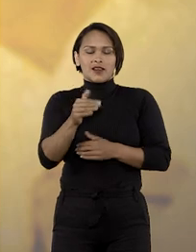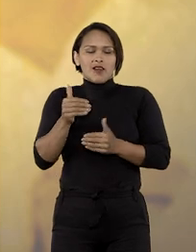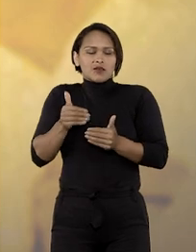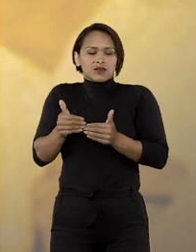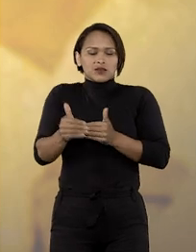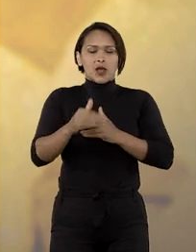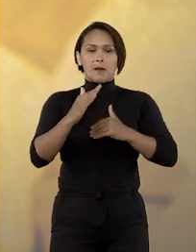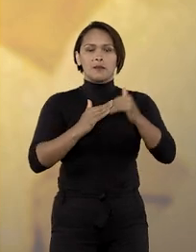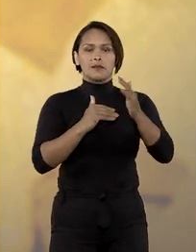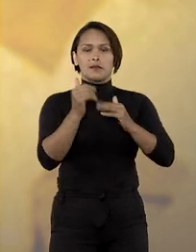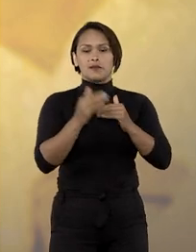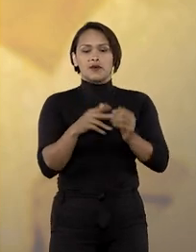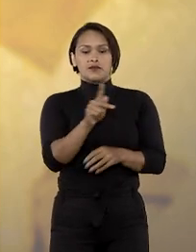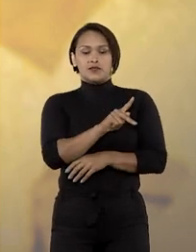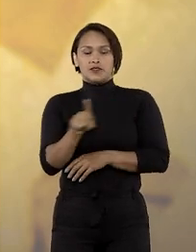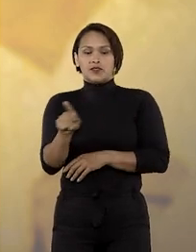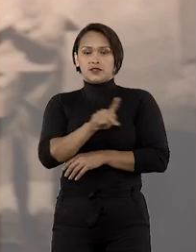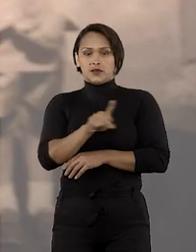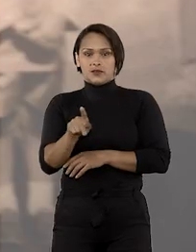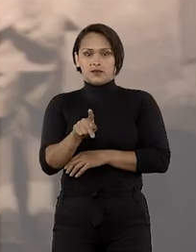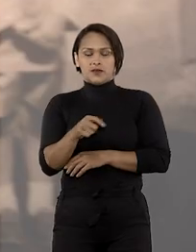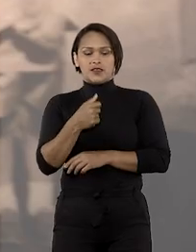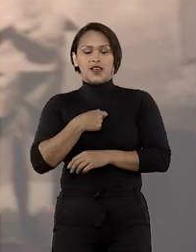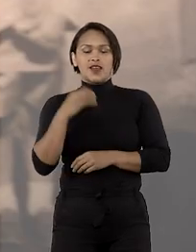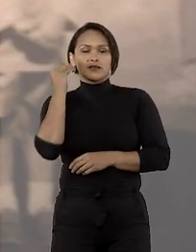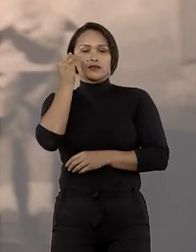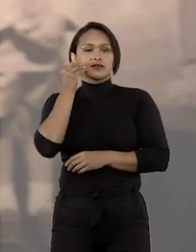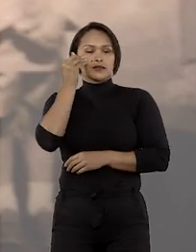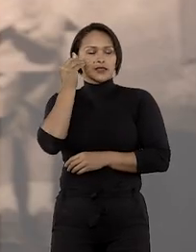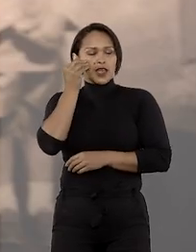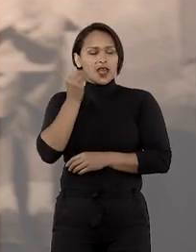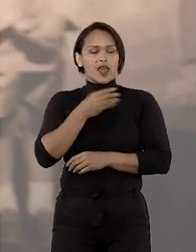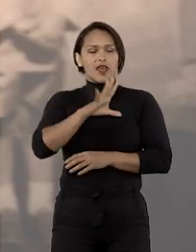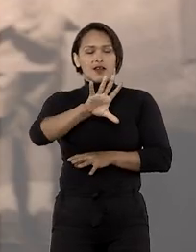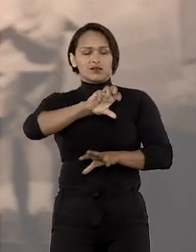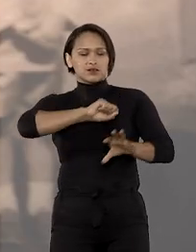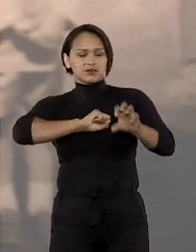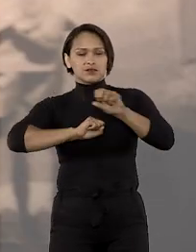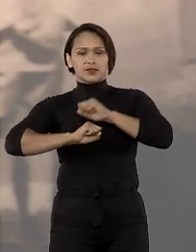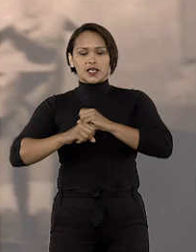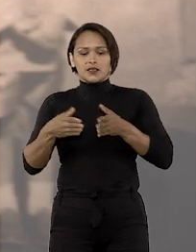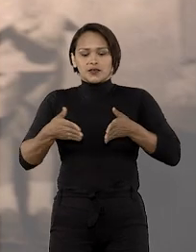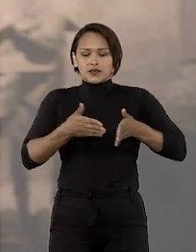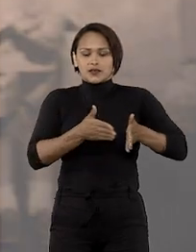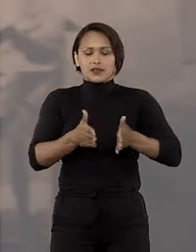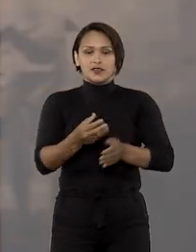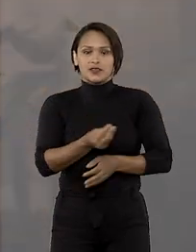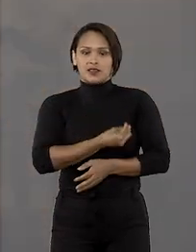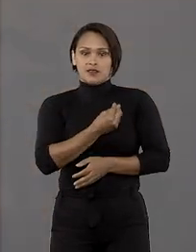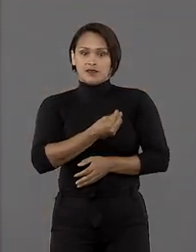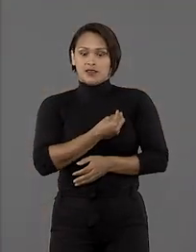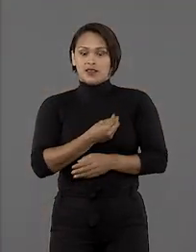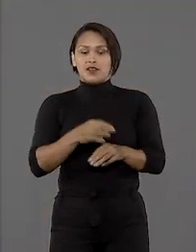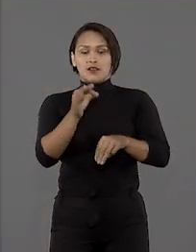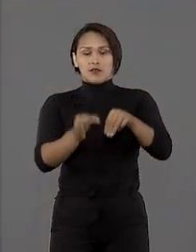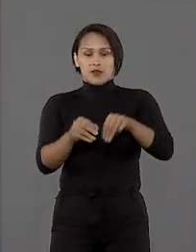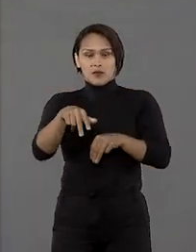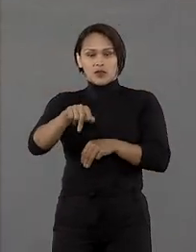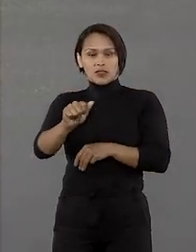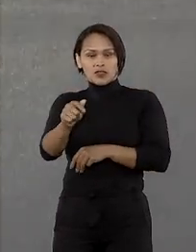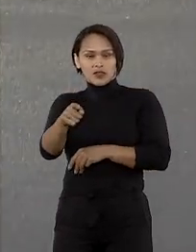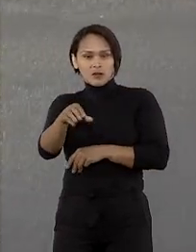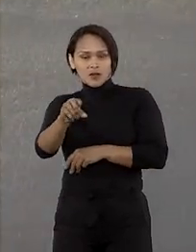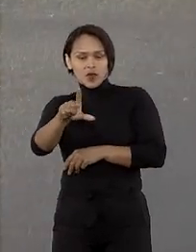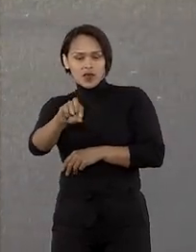construiu a carreira de professor. E essa experiência, adquirida pelos Caminhos da Vida, foi com Napoleão